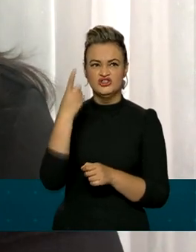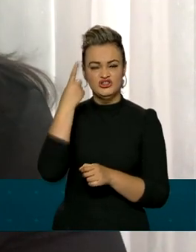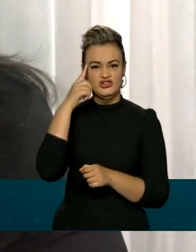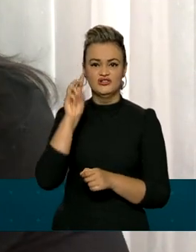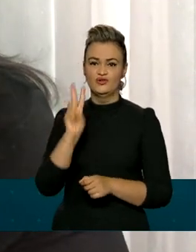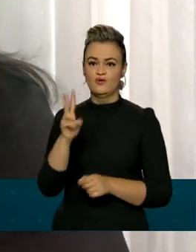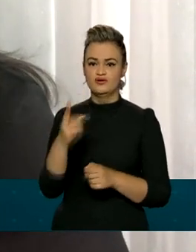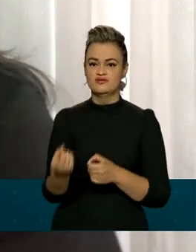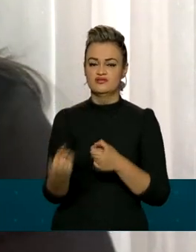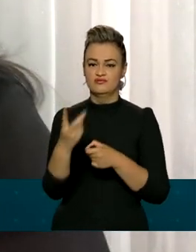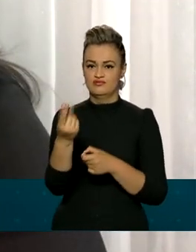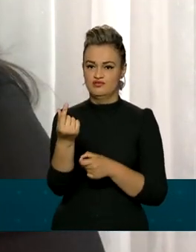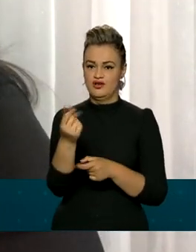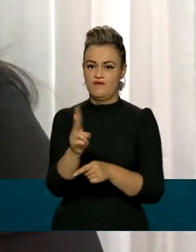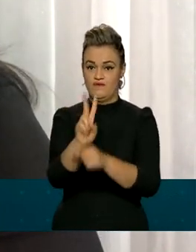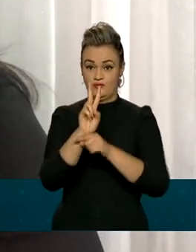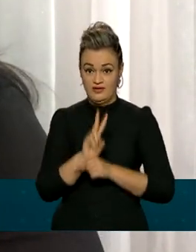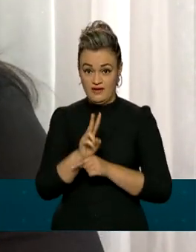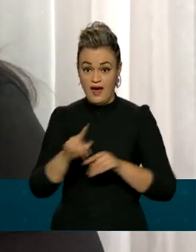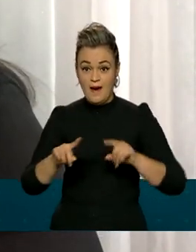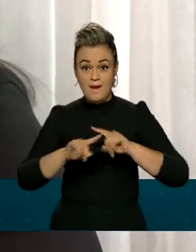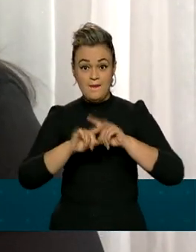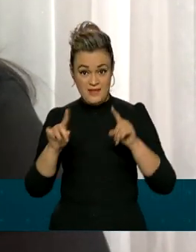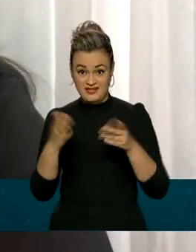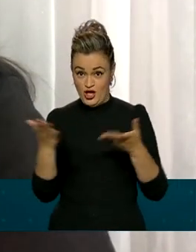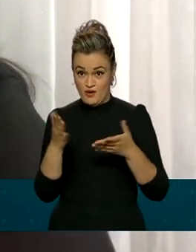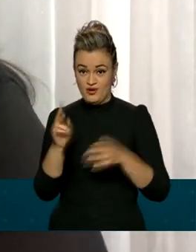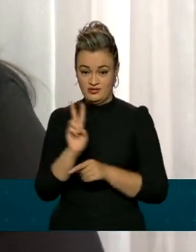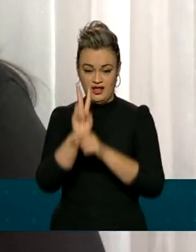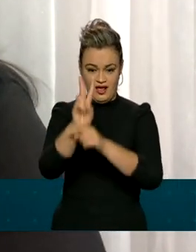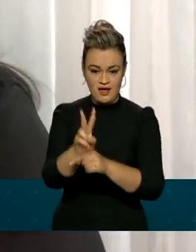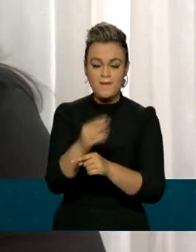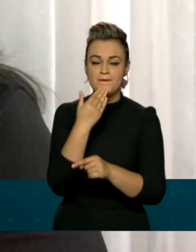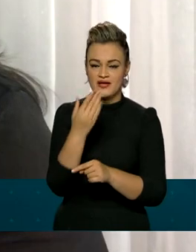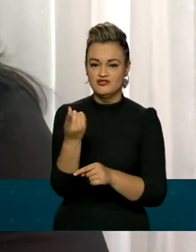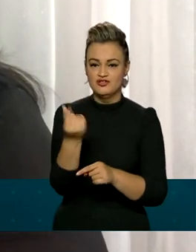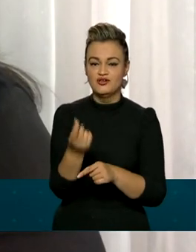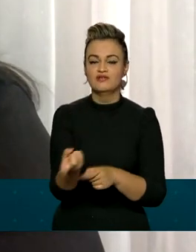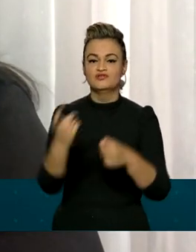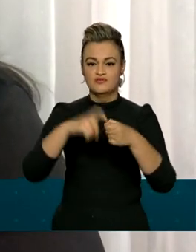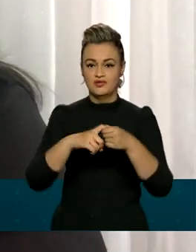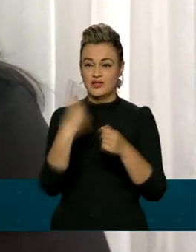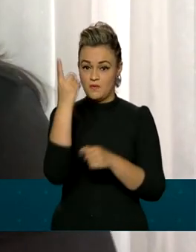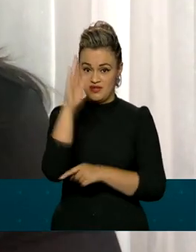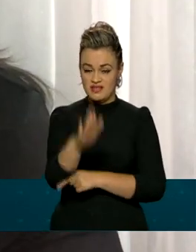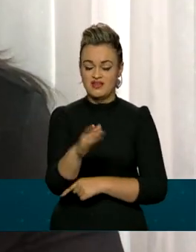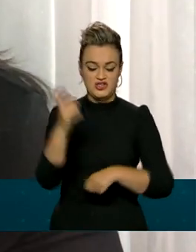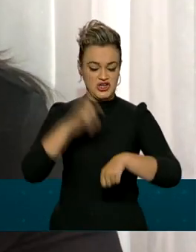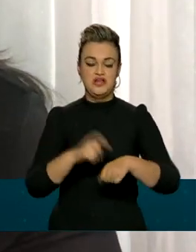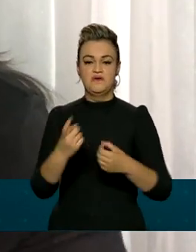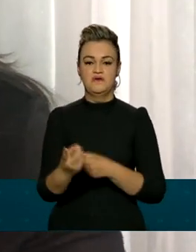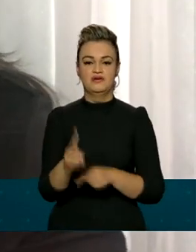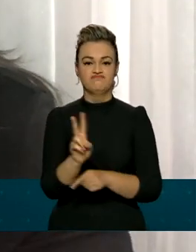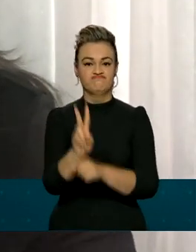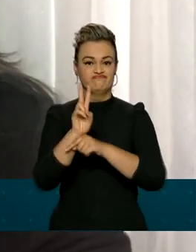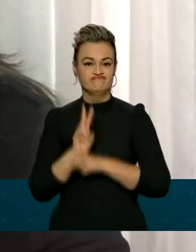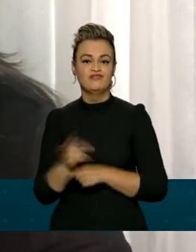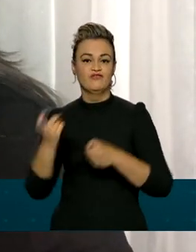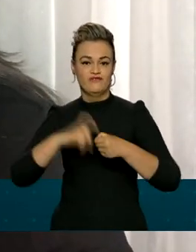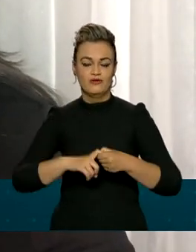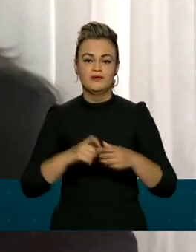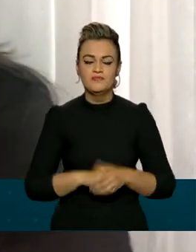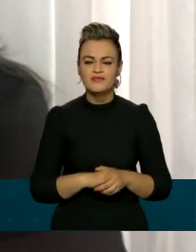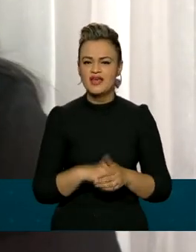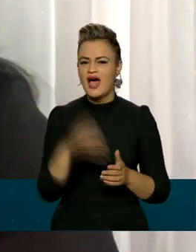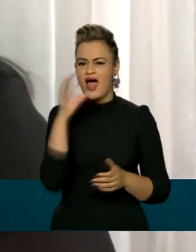dias. Agora, o investidor recebe no mesmo dia, se pediu resgate até a uma hora da tarde. A medida busca aumentar